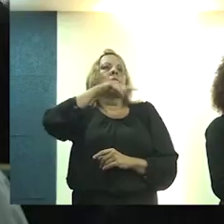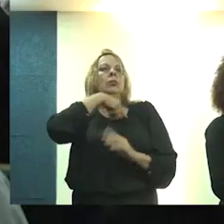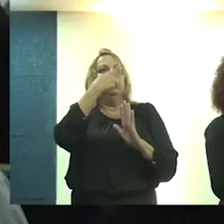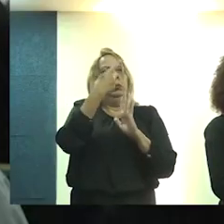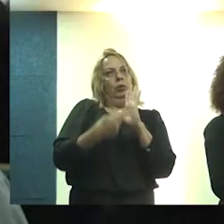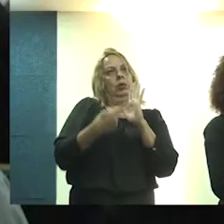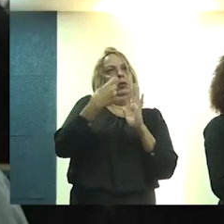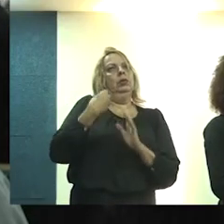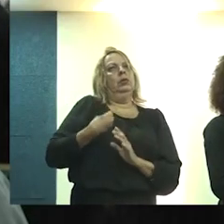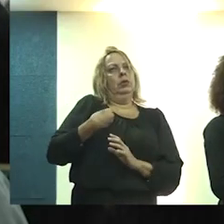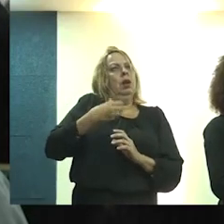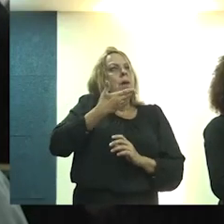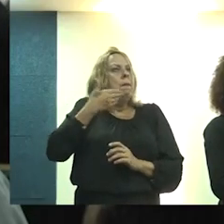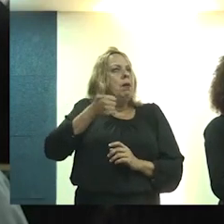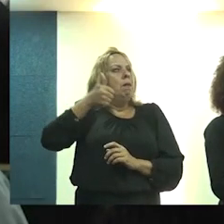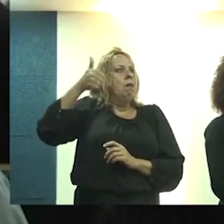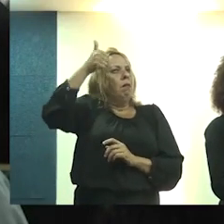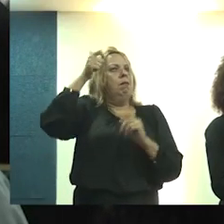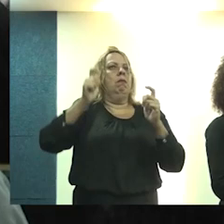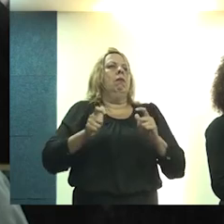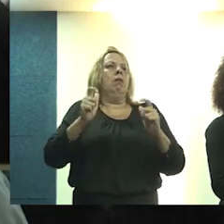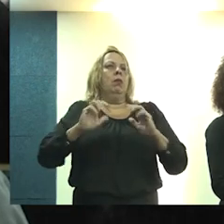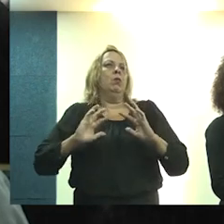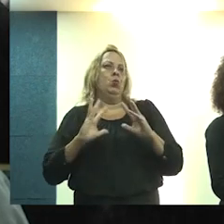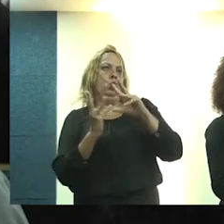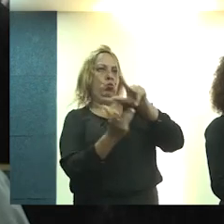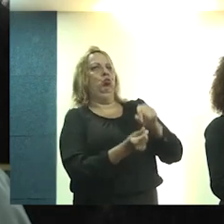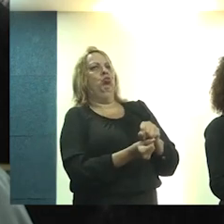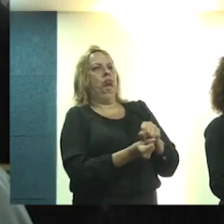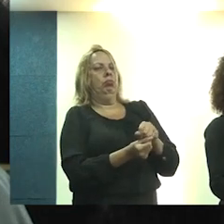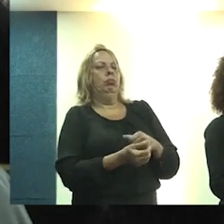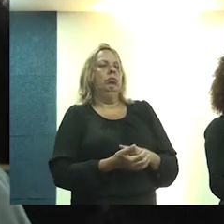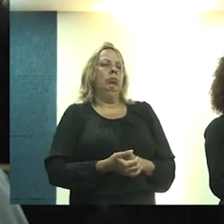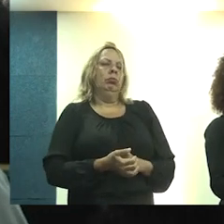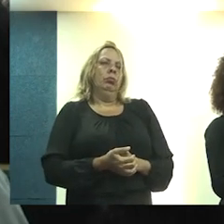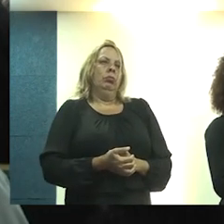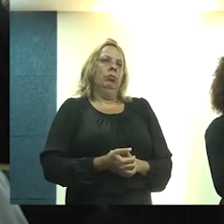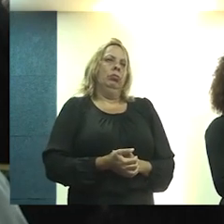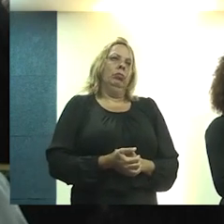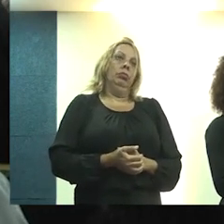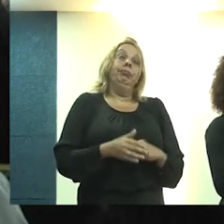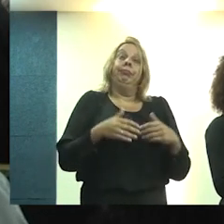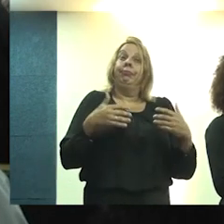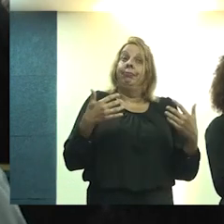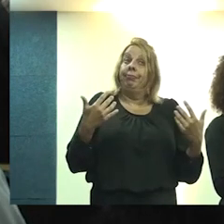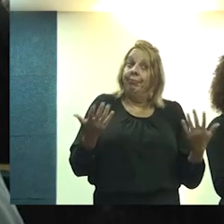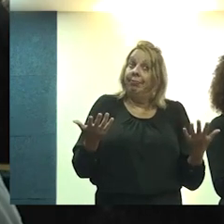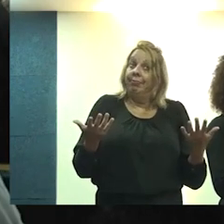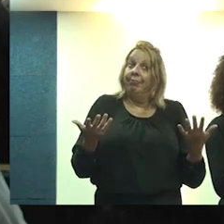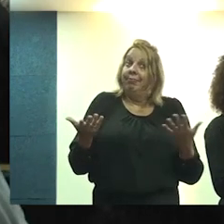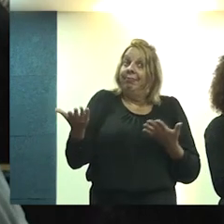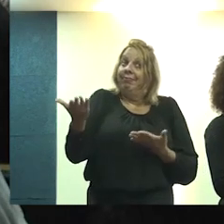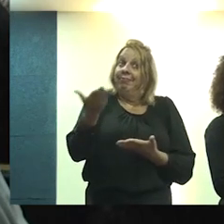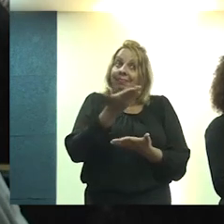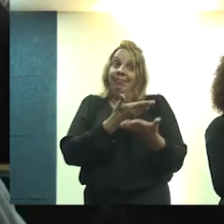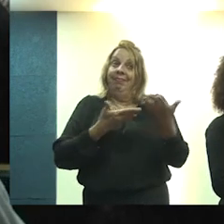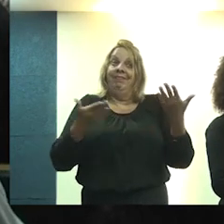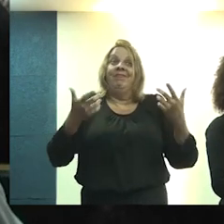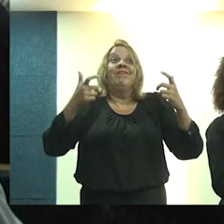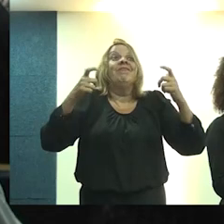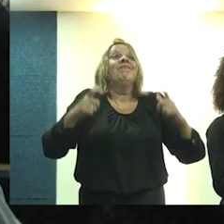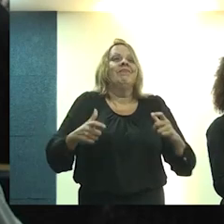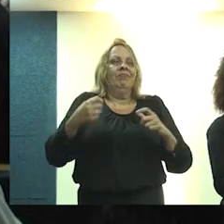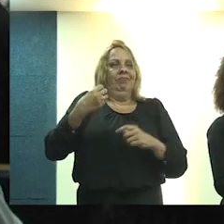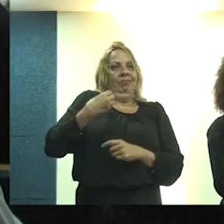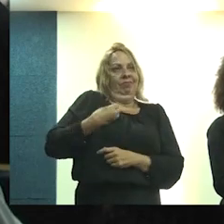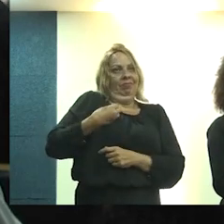vida é melhorar o lugar das pessoas no mundo. E aí coincidiu inteiramente o lugar de